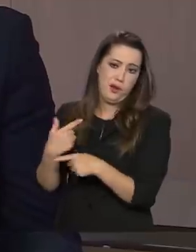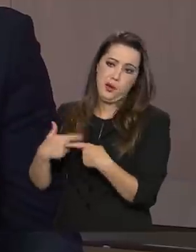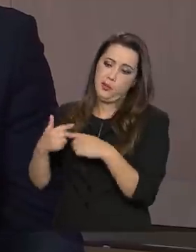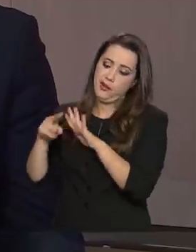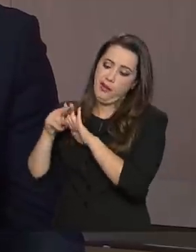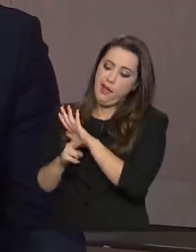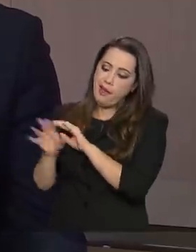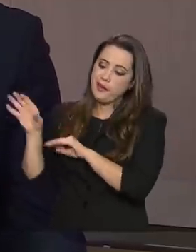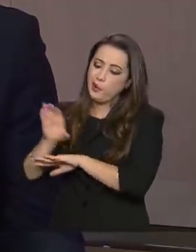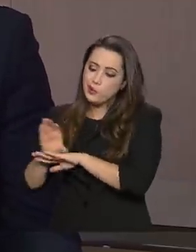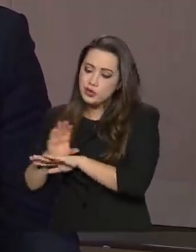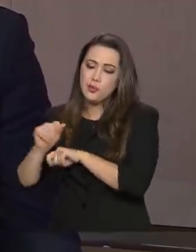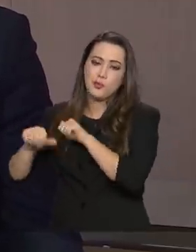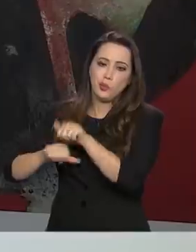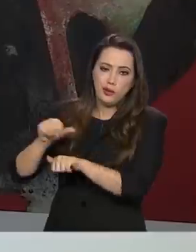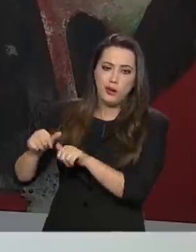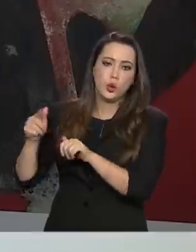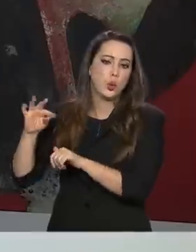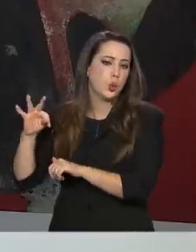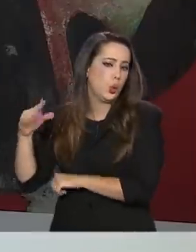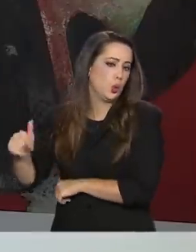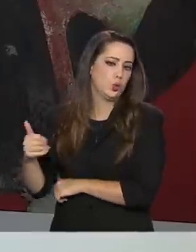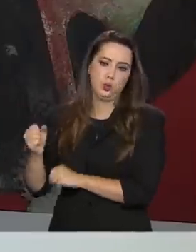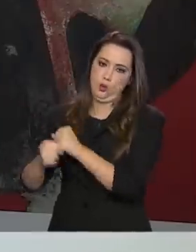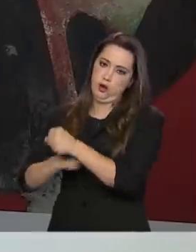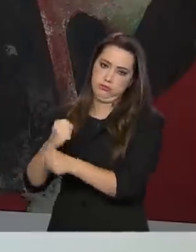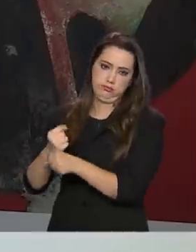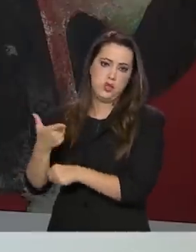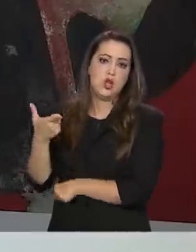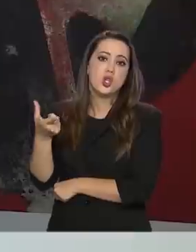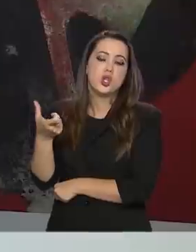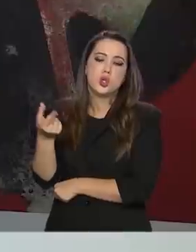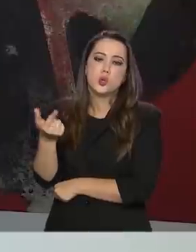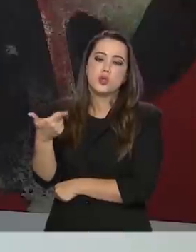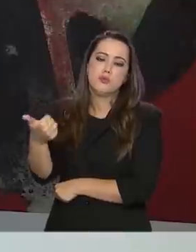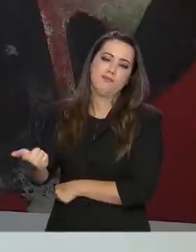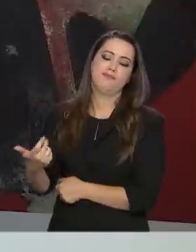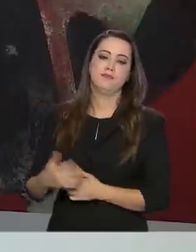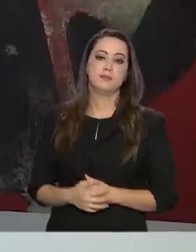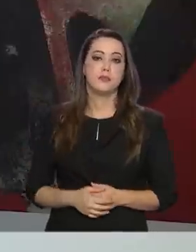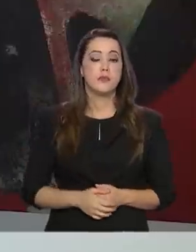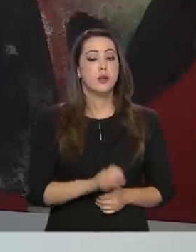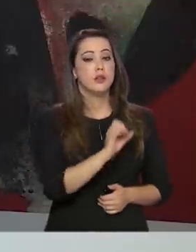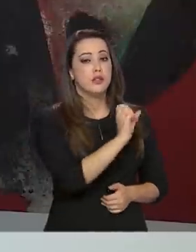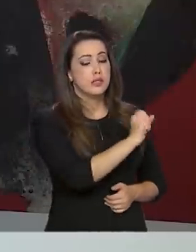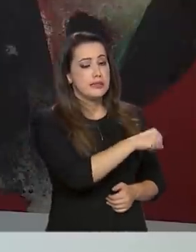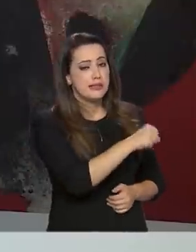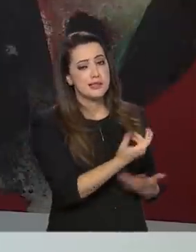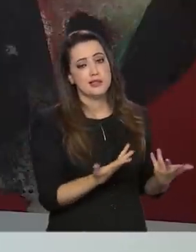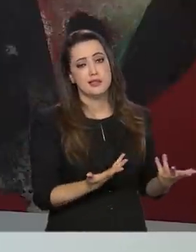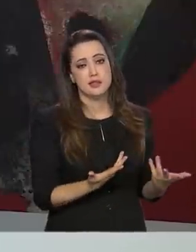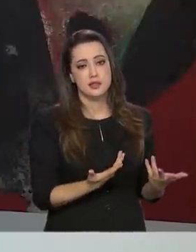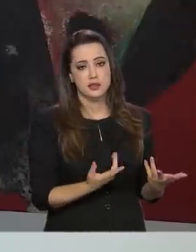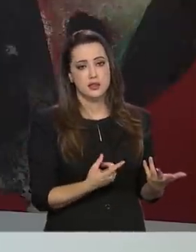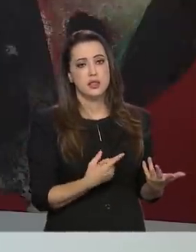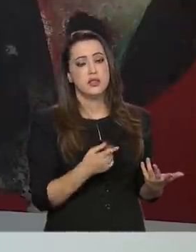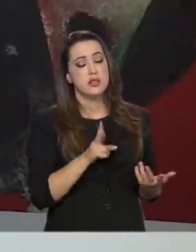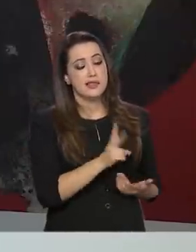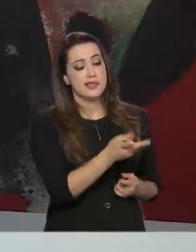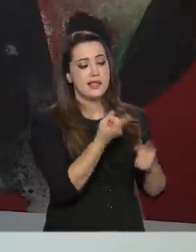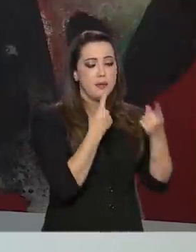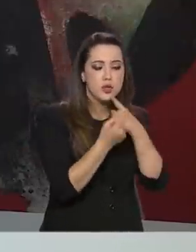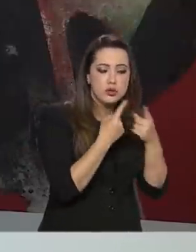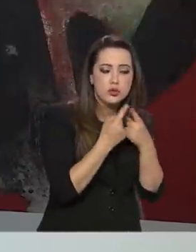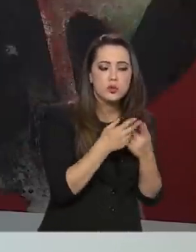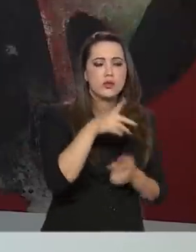cumpridas, o teto, a regra de ouro. Então, esse é o nosso esforço agora, esse é tema de debate diário aqui no